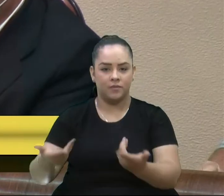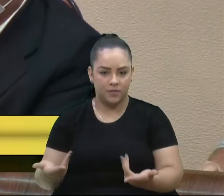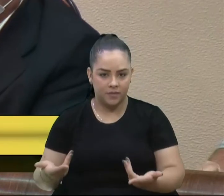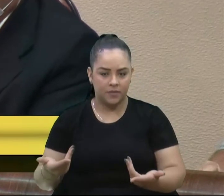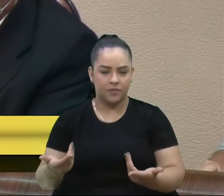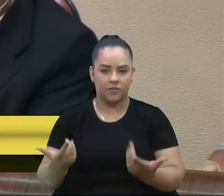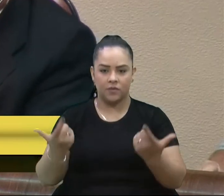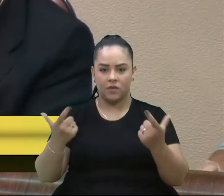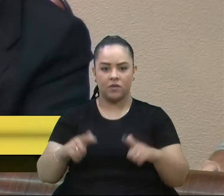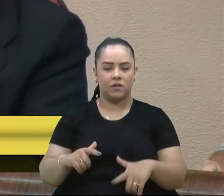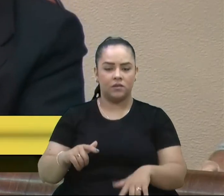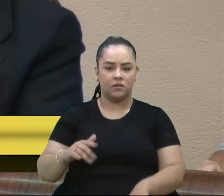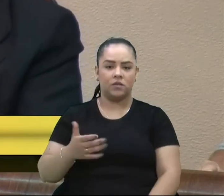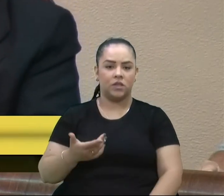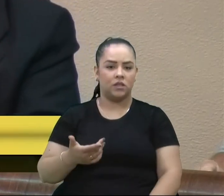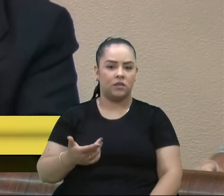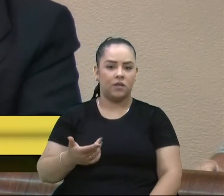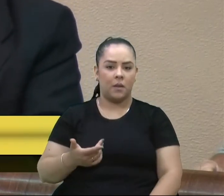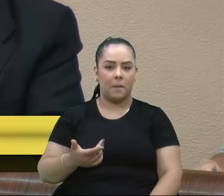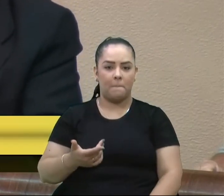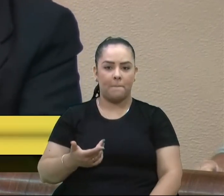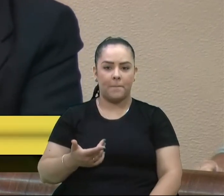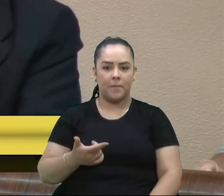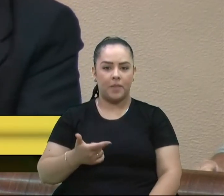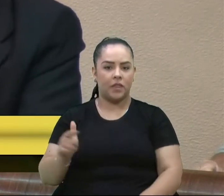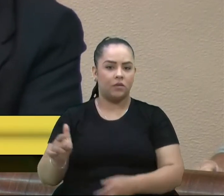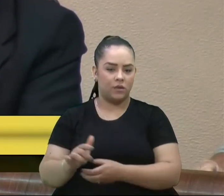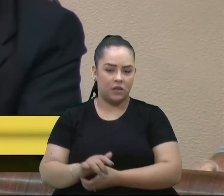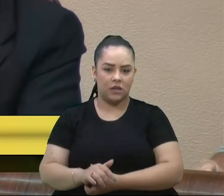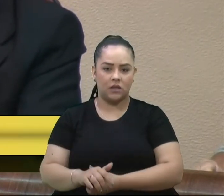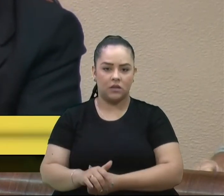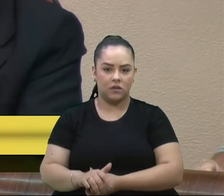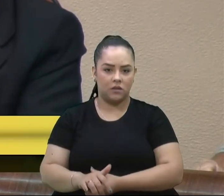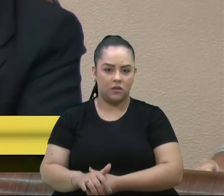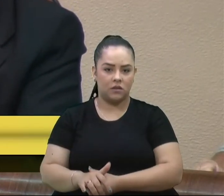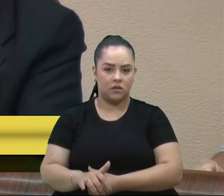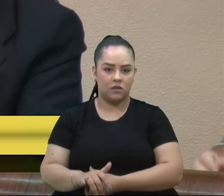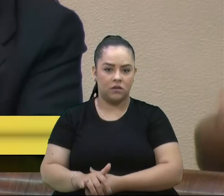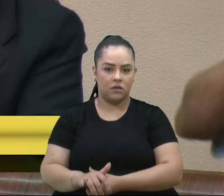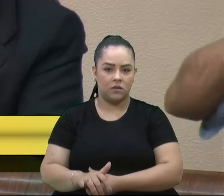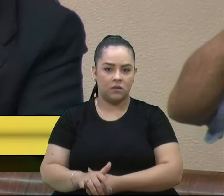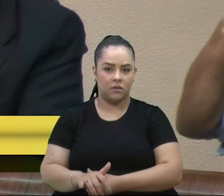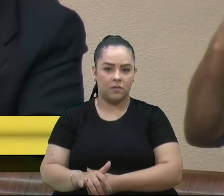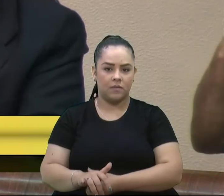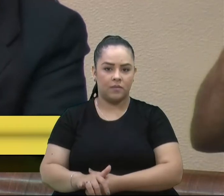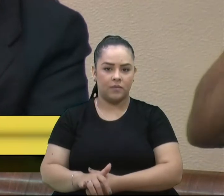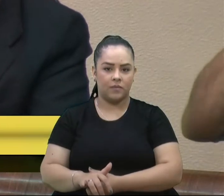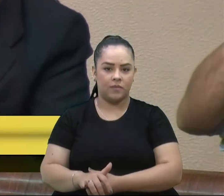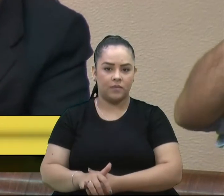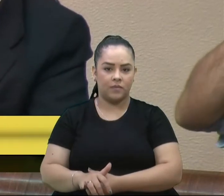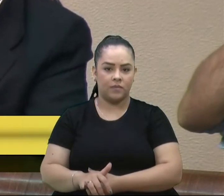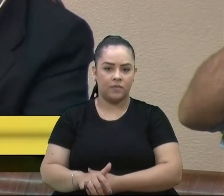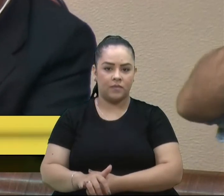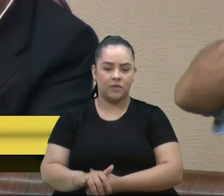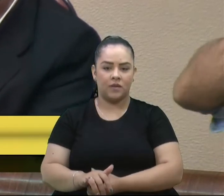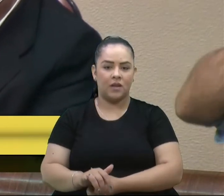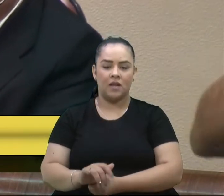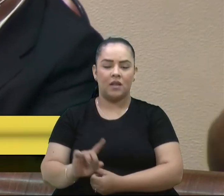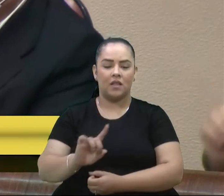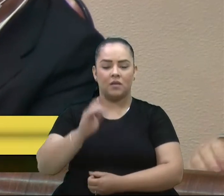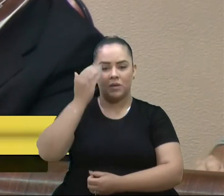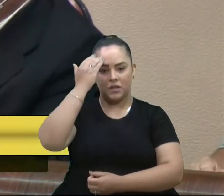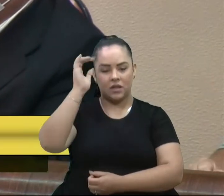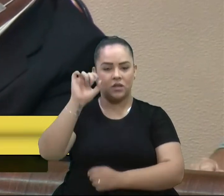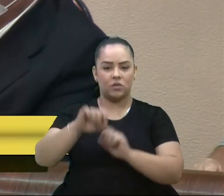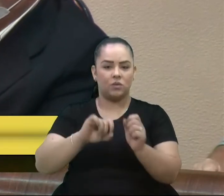onde não entendem a questão, não entendem os benefícios da